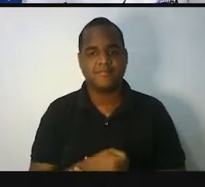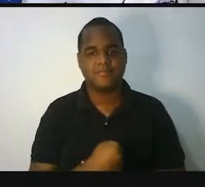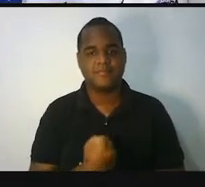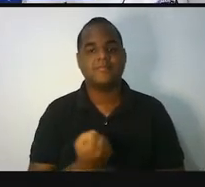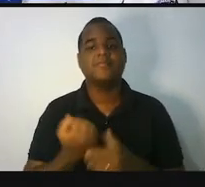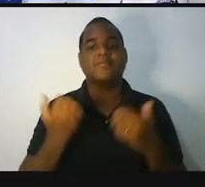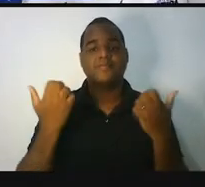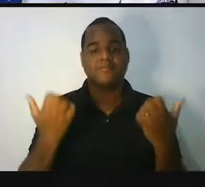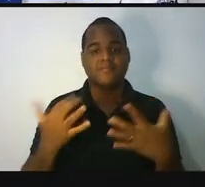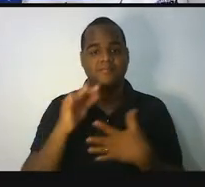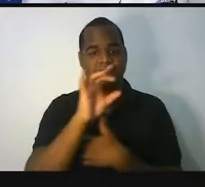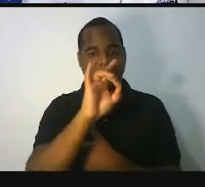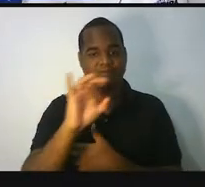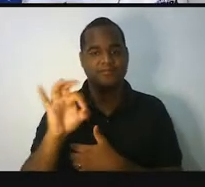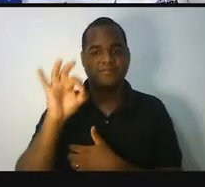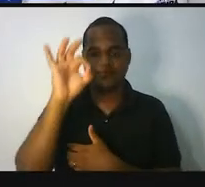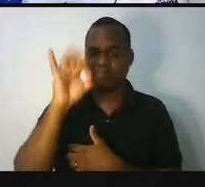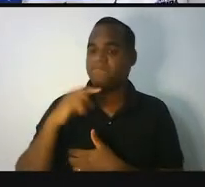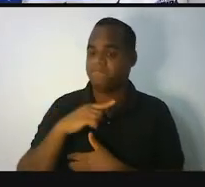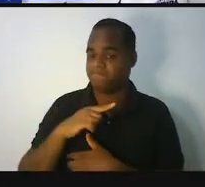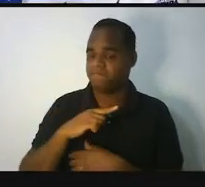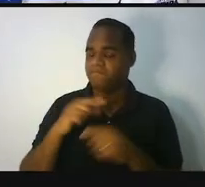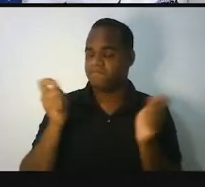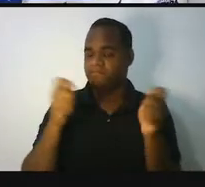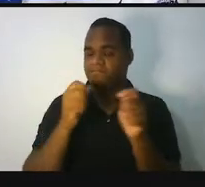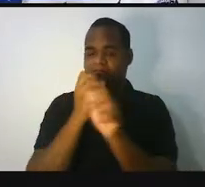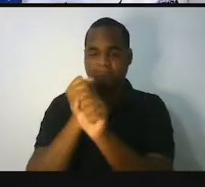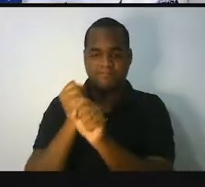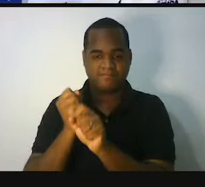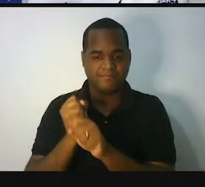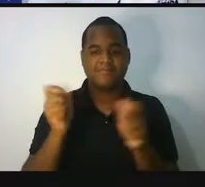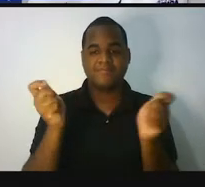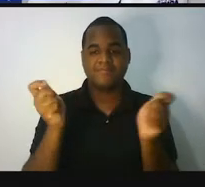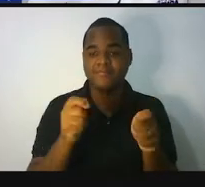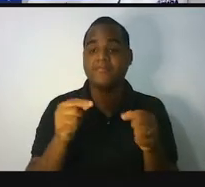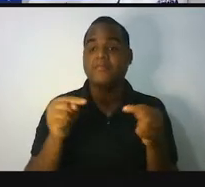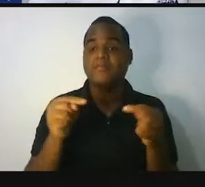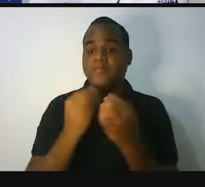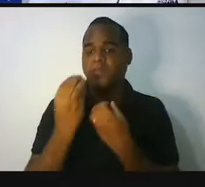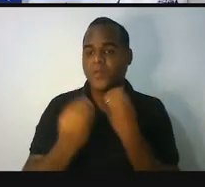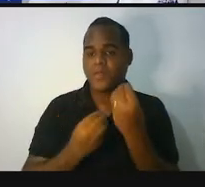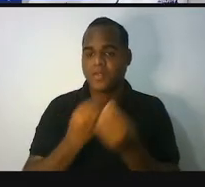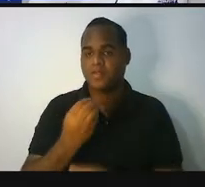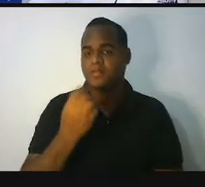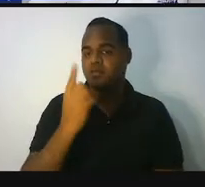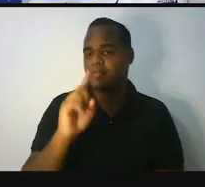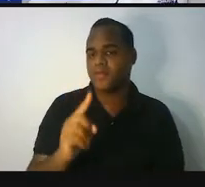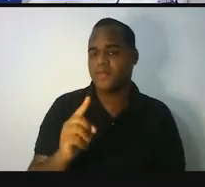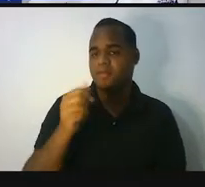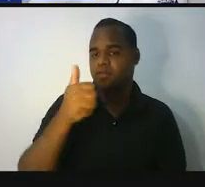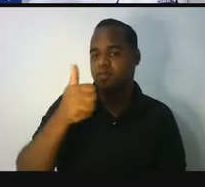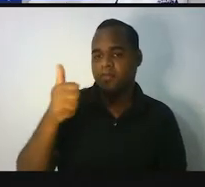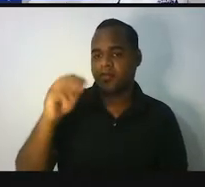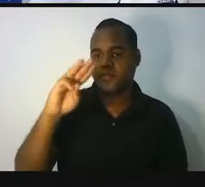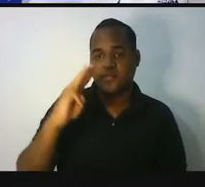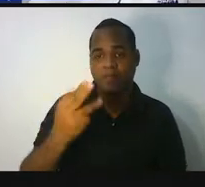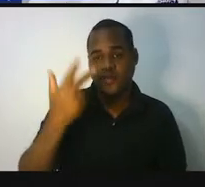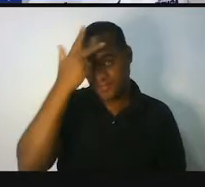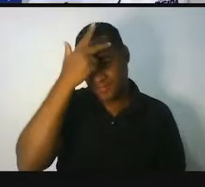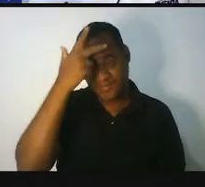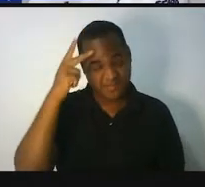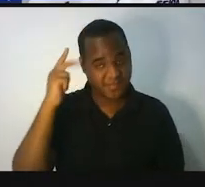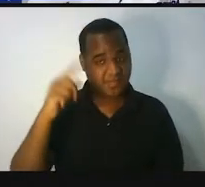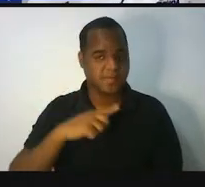porcentagem dessa é calculada em cima desses 1111 milhões de pessoas